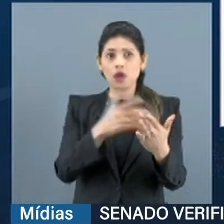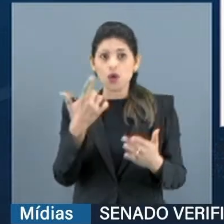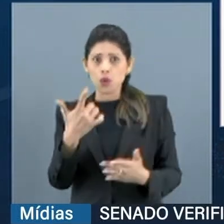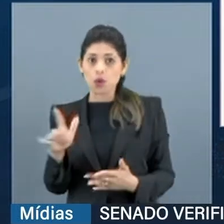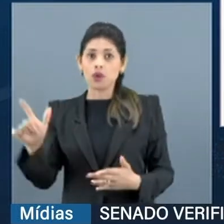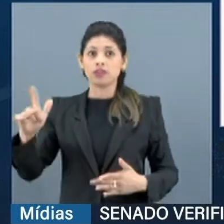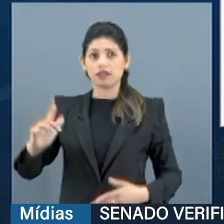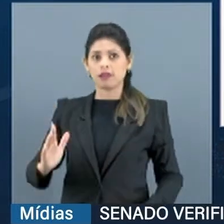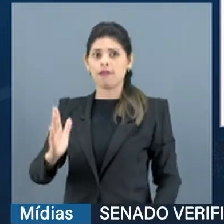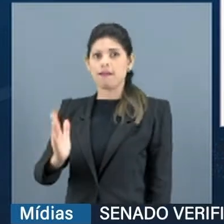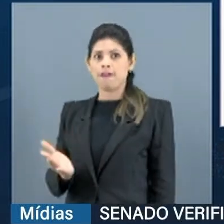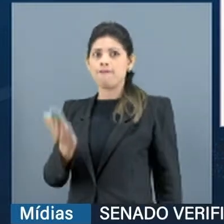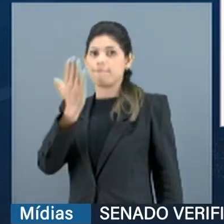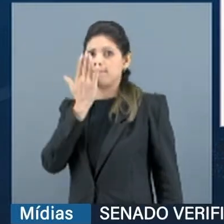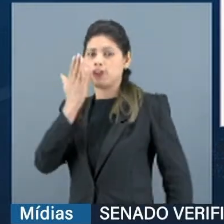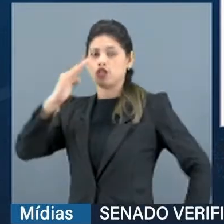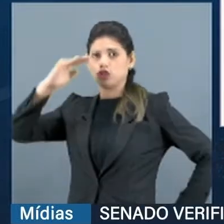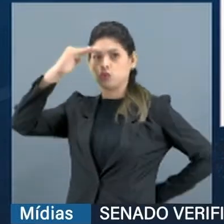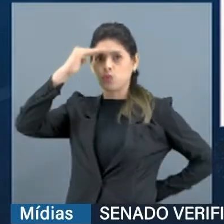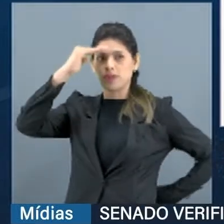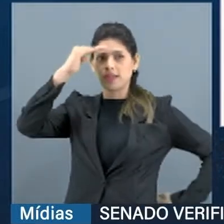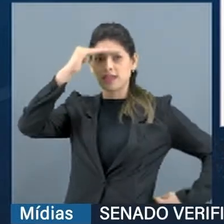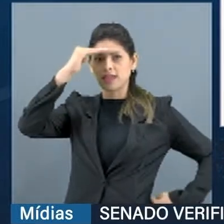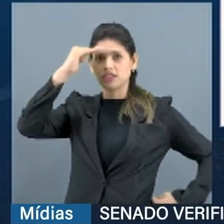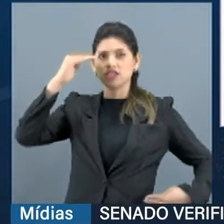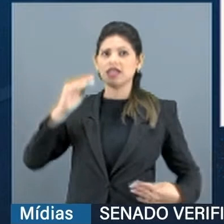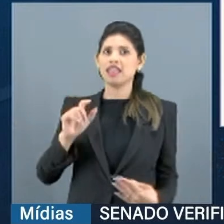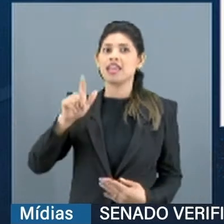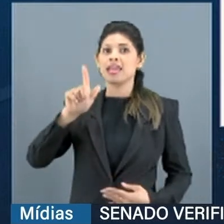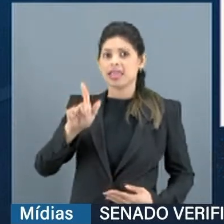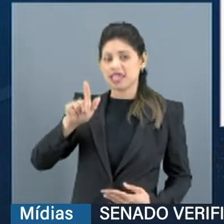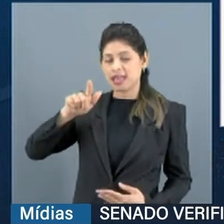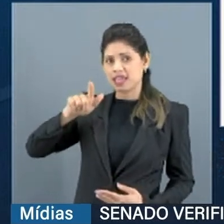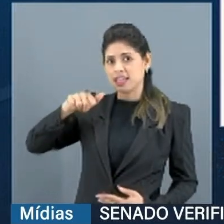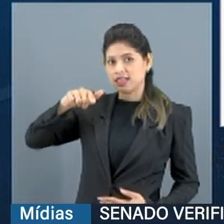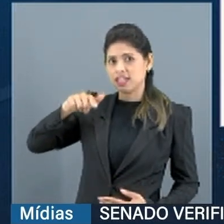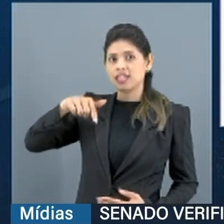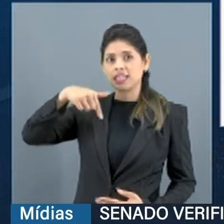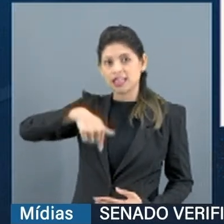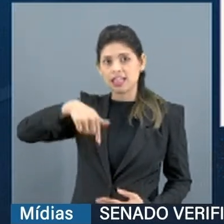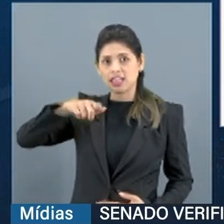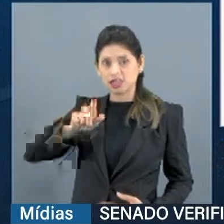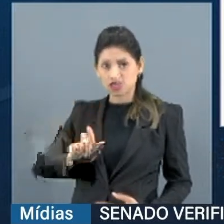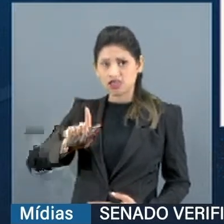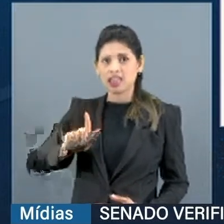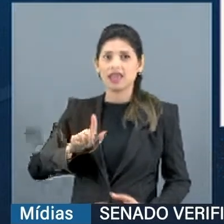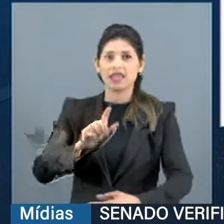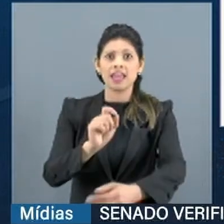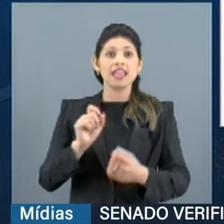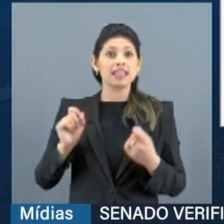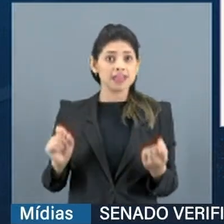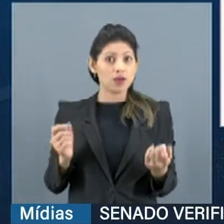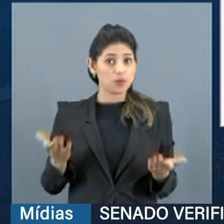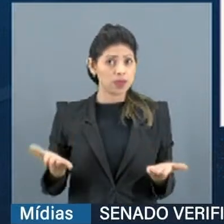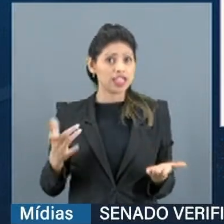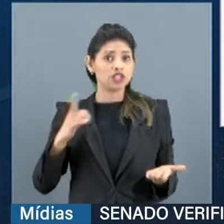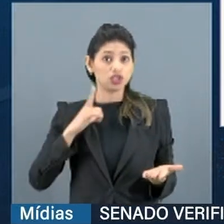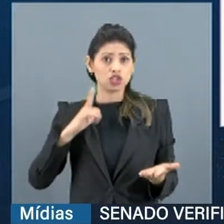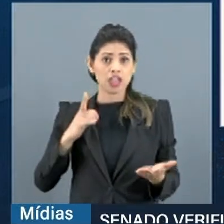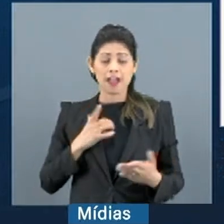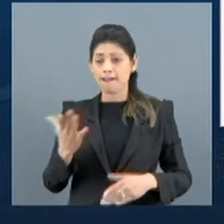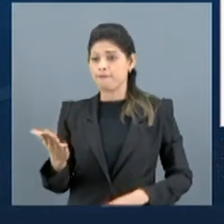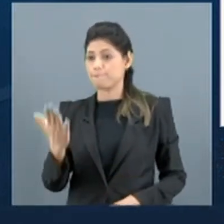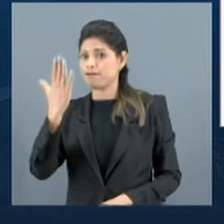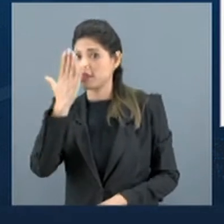no QG. O QG, gente, ele era um espaço de planejamento de atos terroristas.